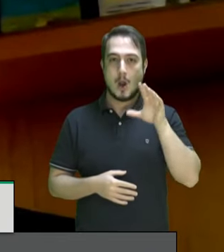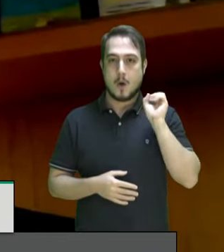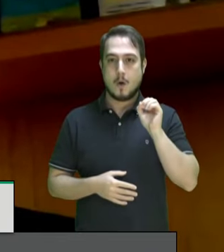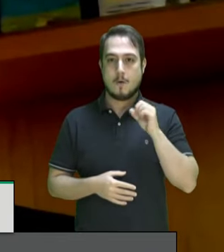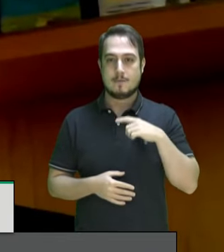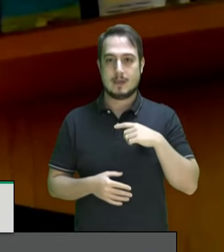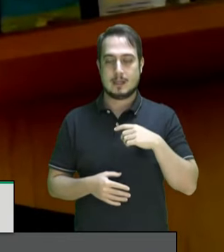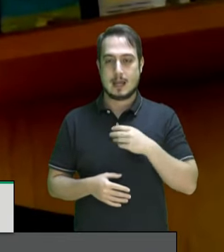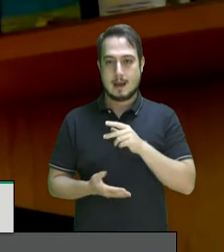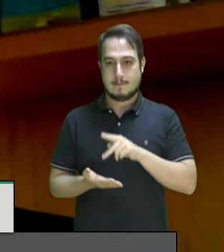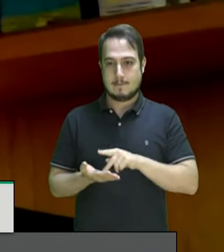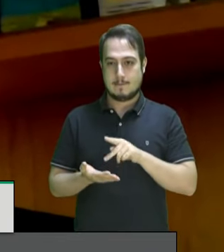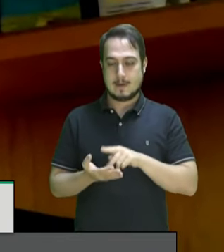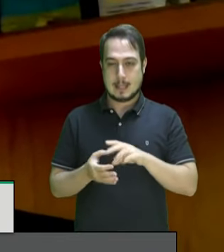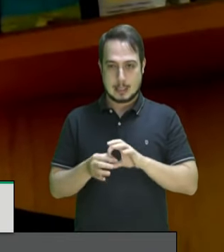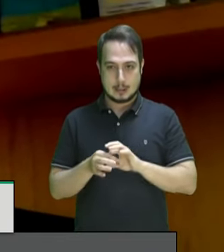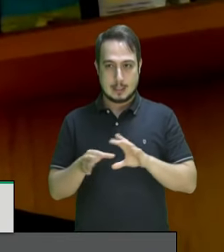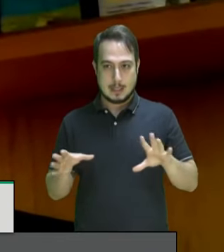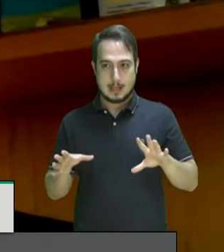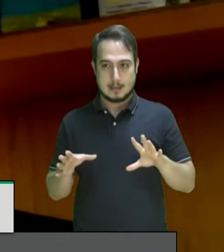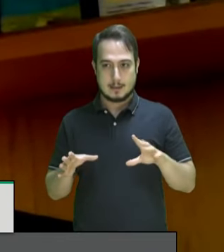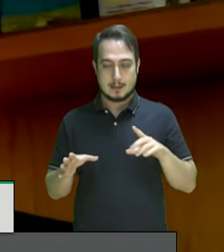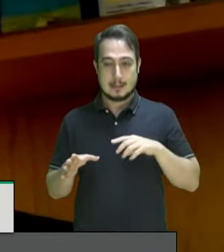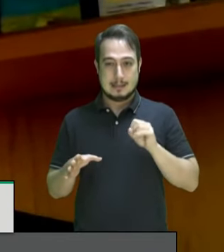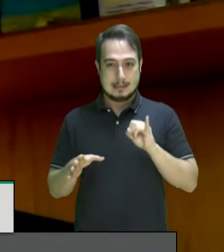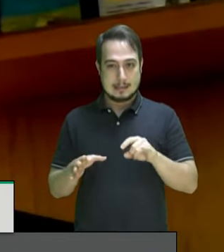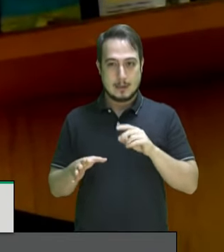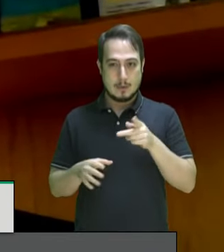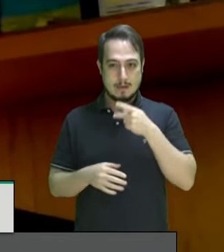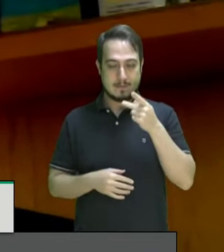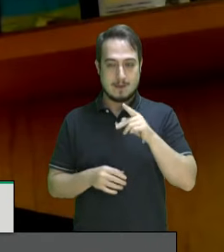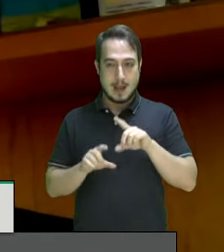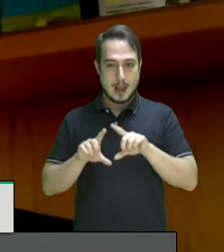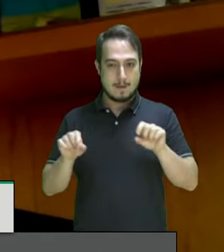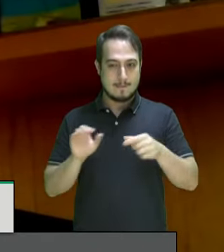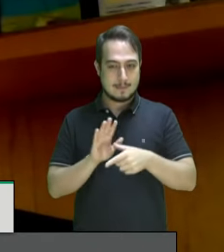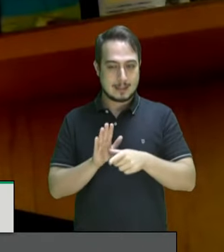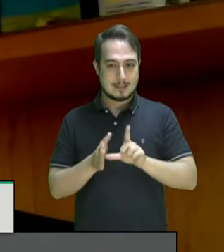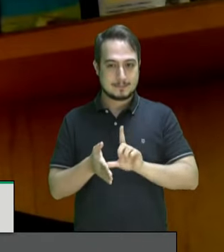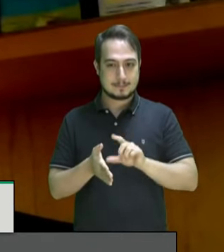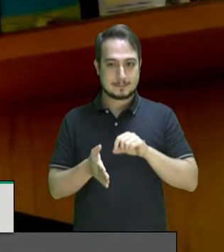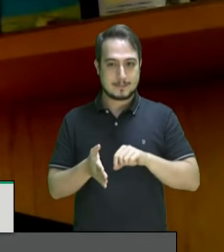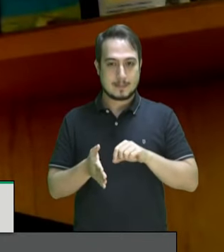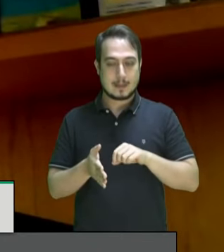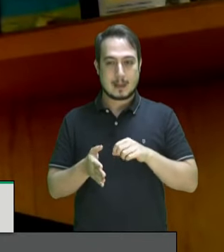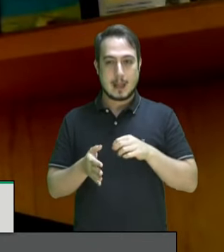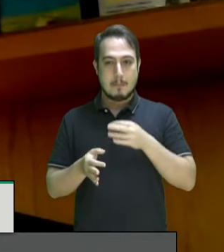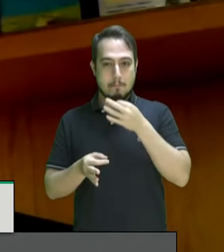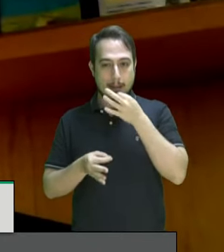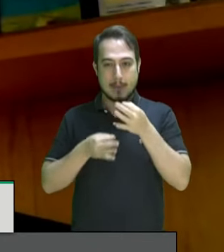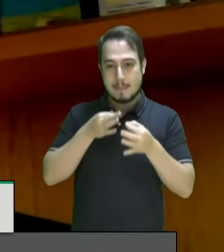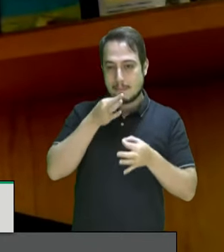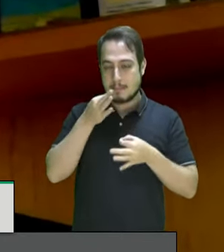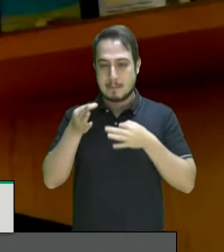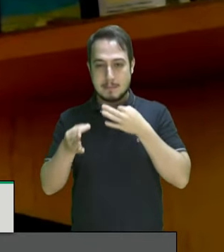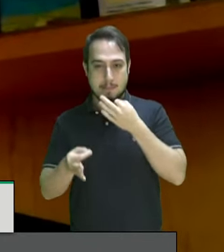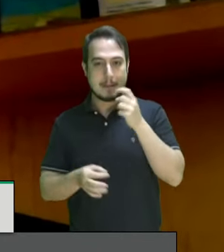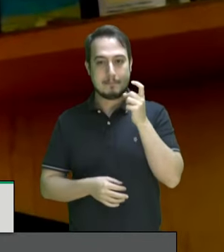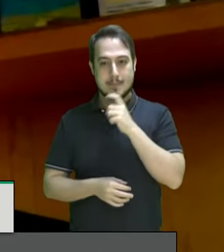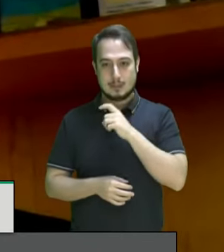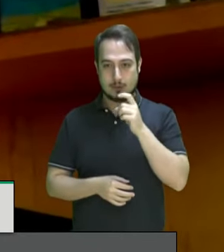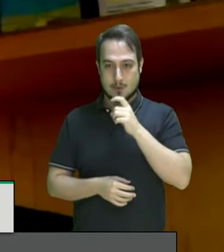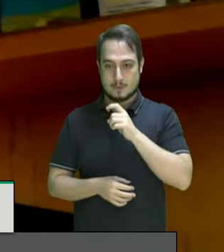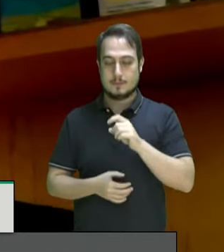liberta se o que precede esta frase é uma série de argumentos que não têm fundamento.